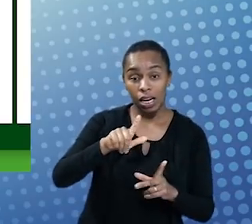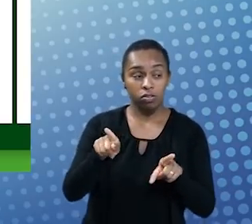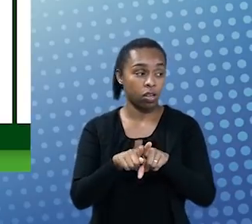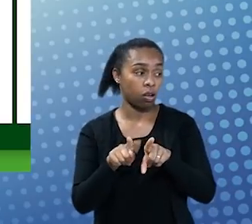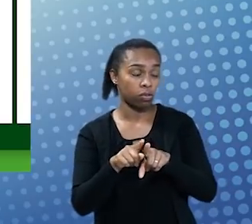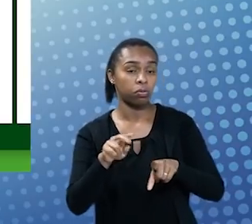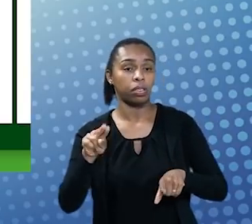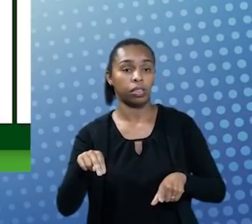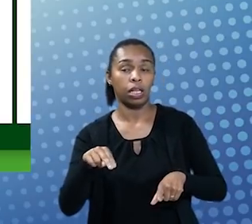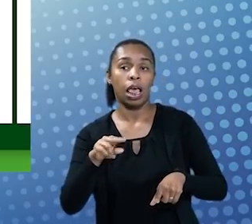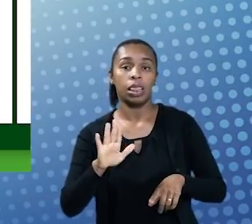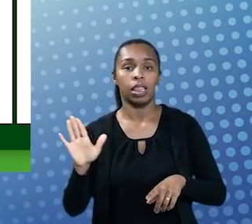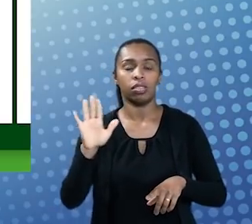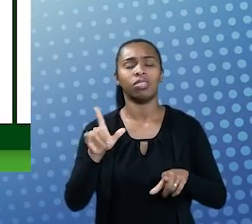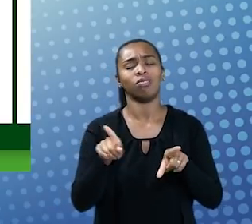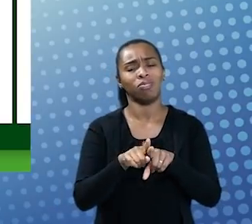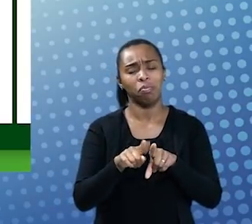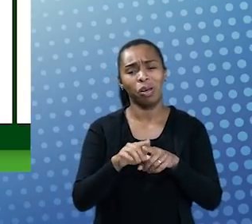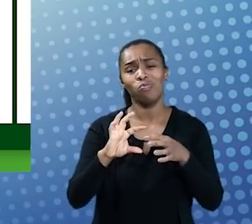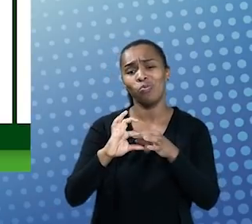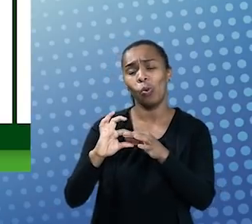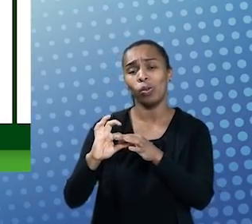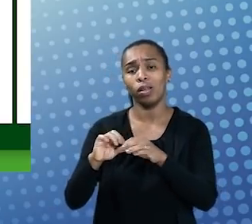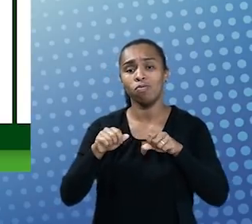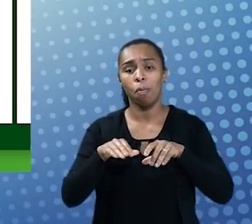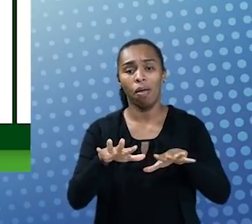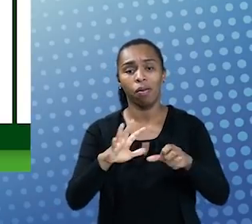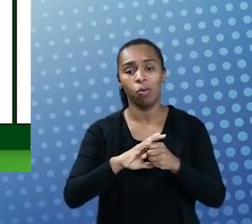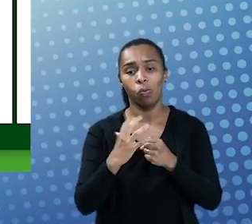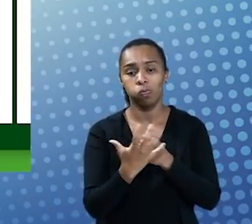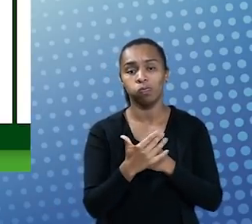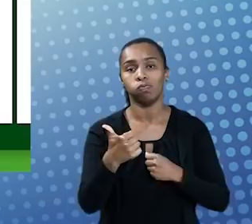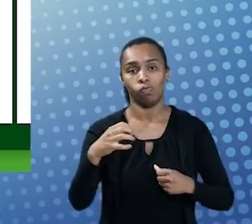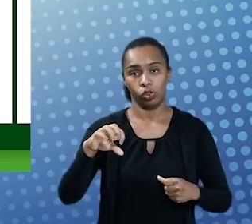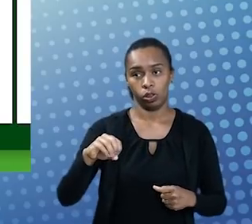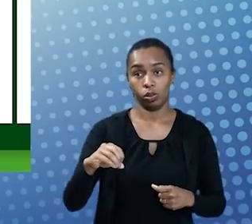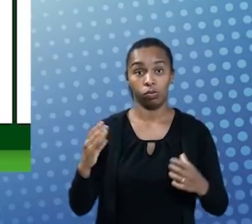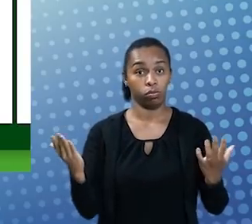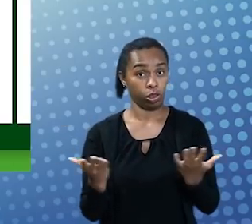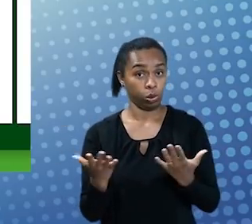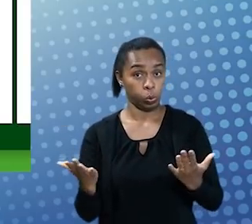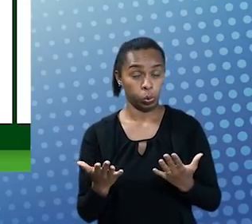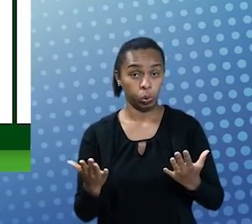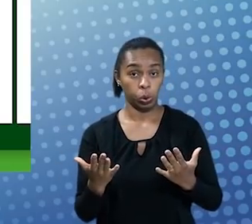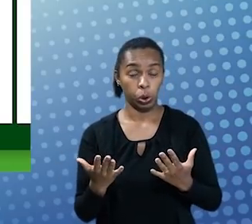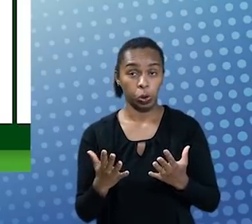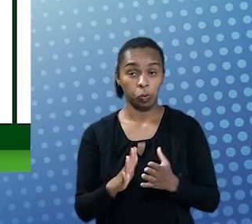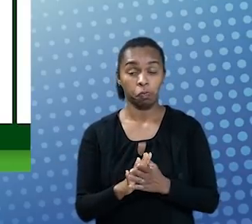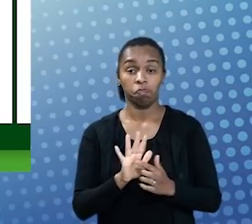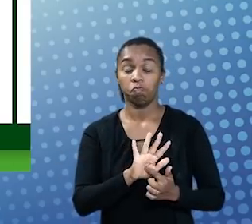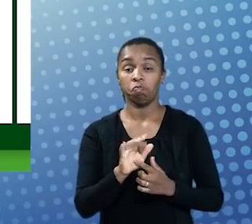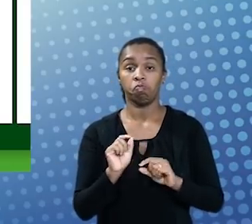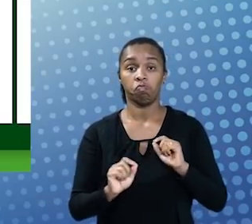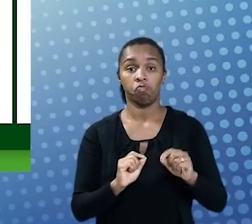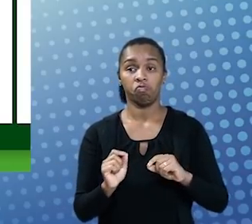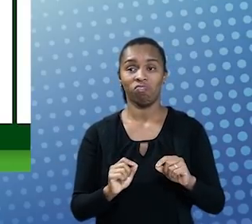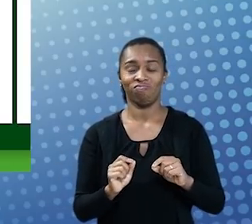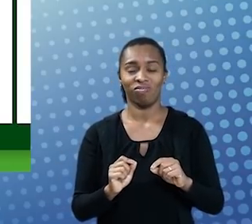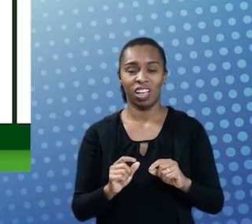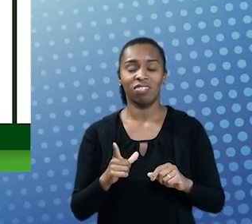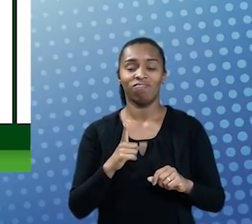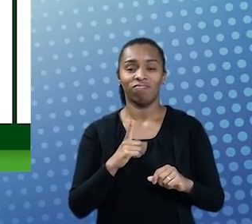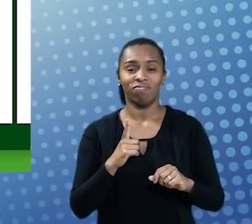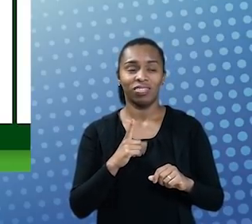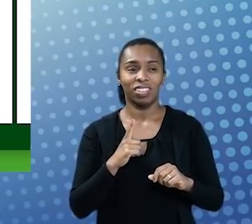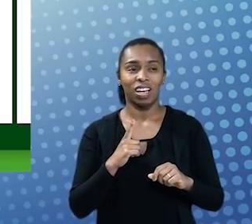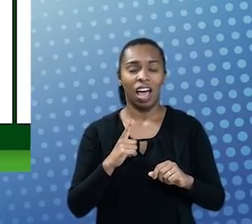ainda o contexto de pandemia COVID-19, que hoje traz graves consequências para